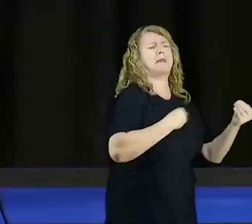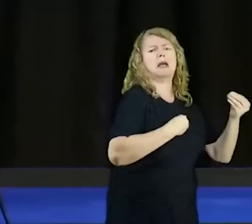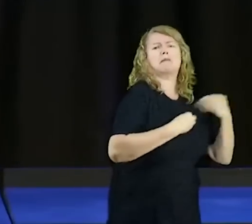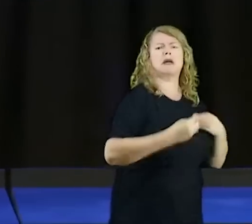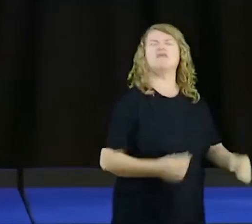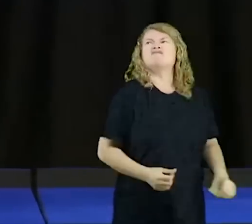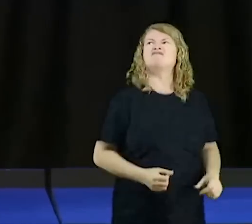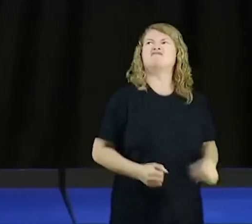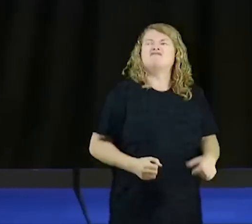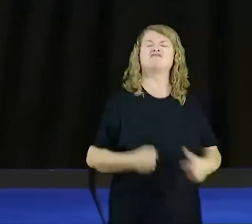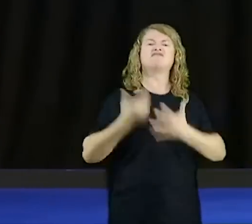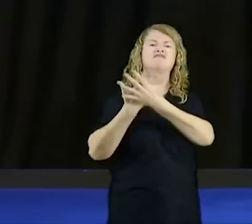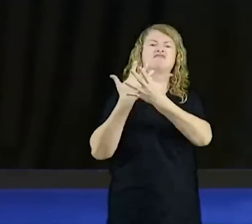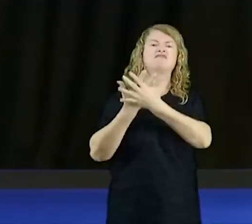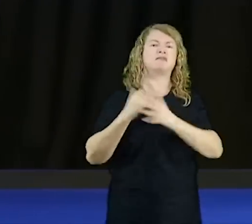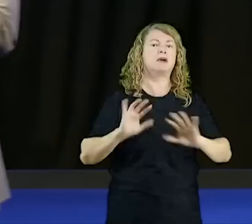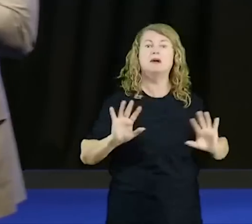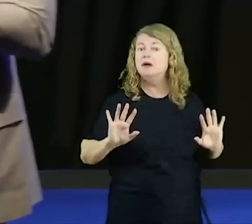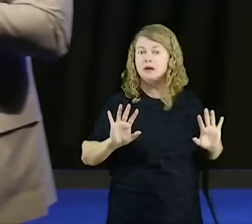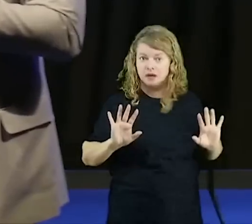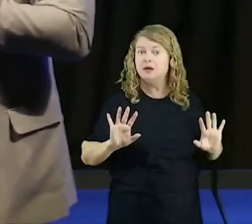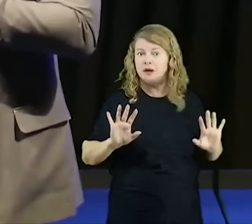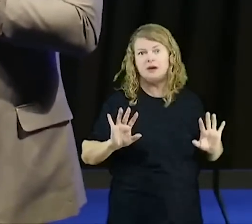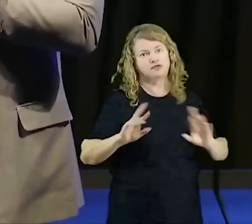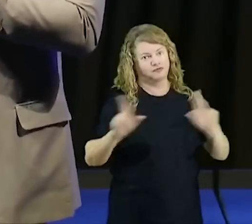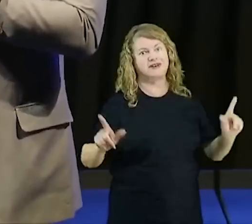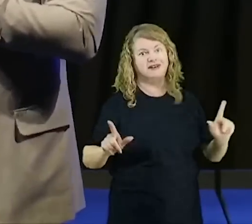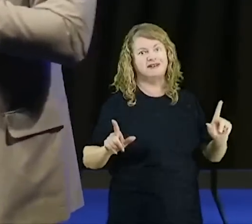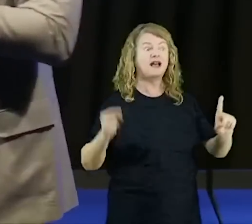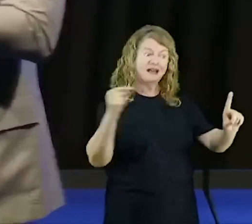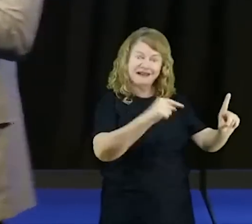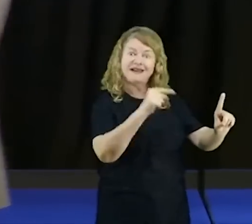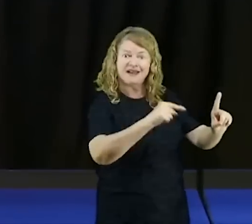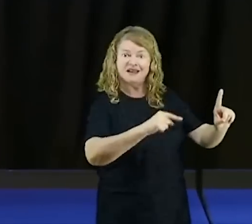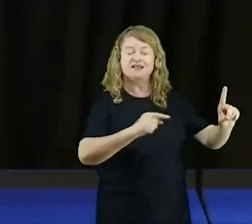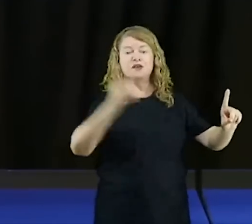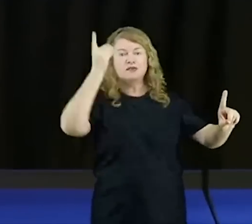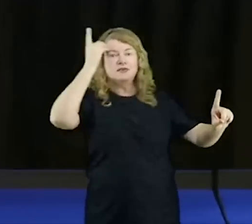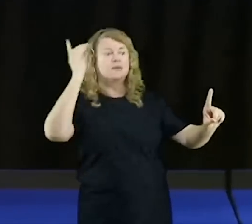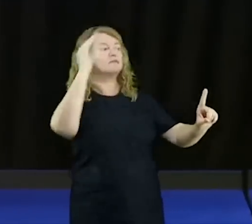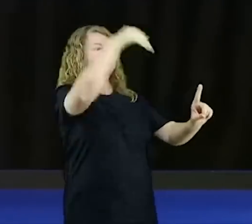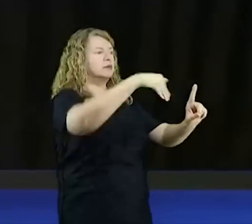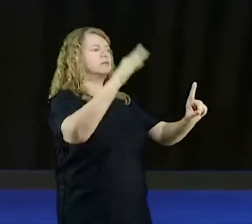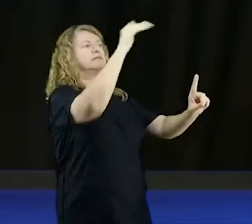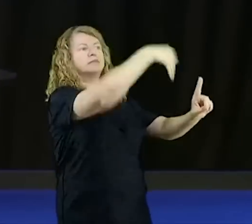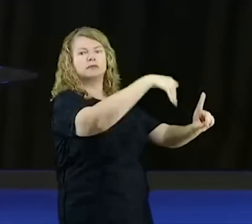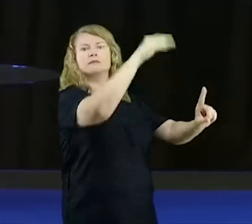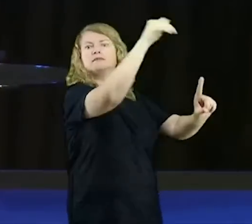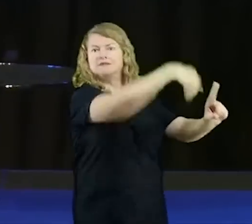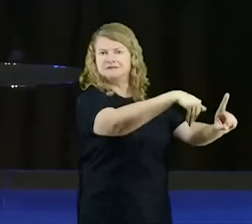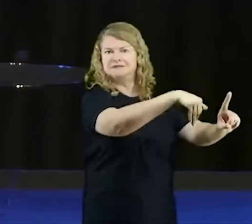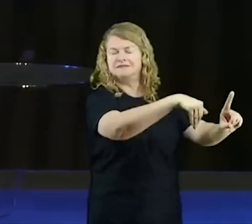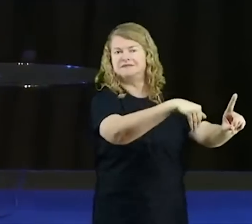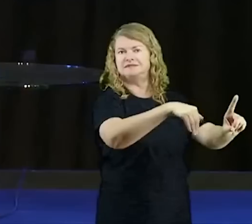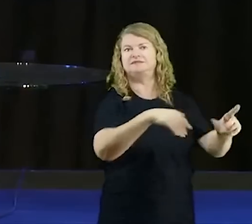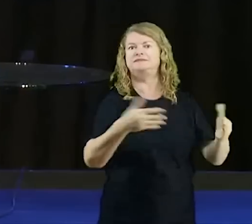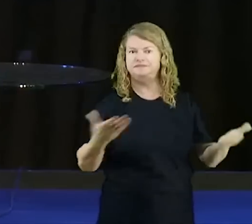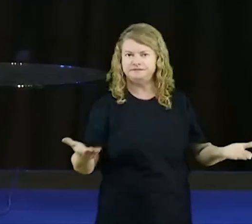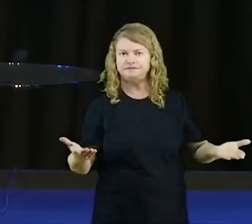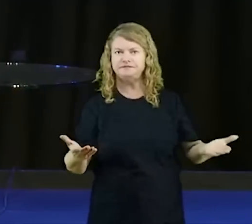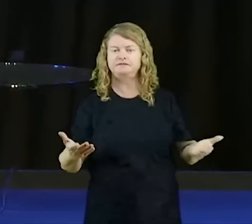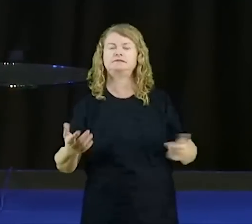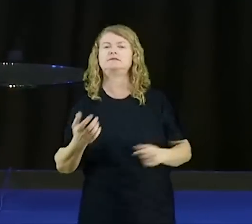verdade. Existem sentimentos que habitam no coração do homem. Ou que perambulam. Ou que visitam o coração do homem. Que não